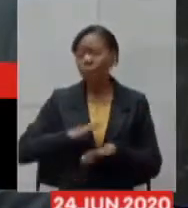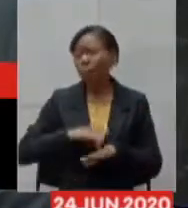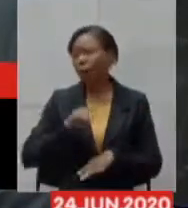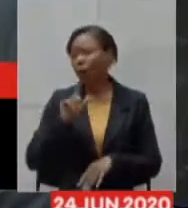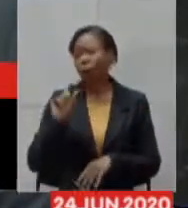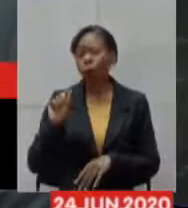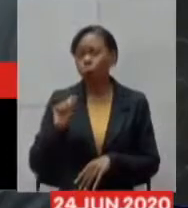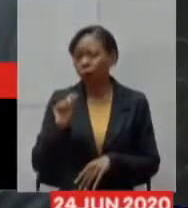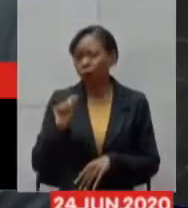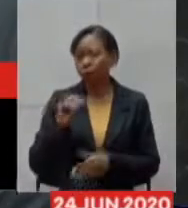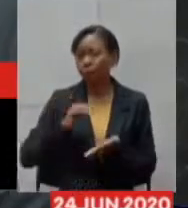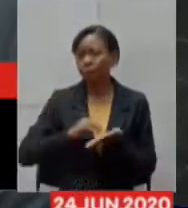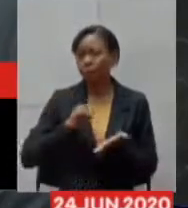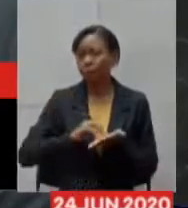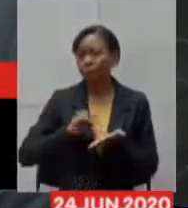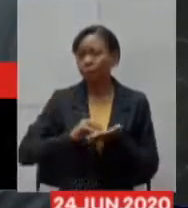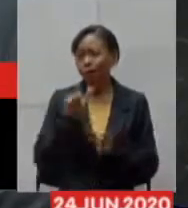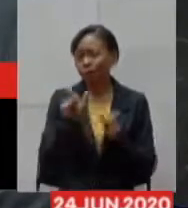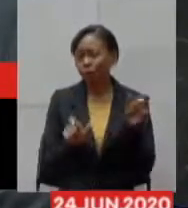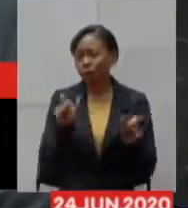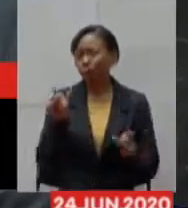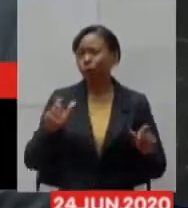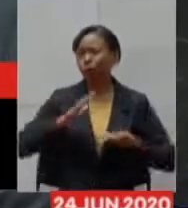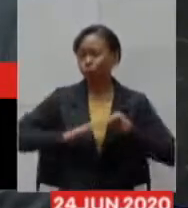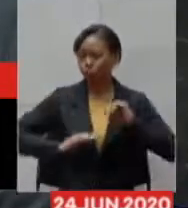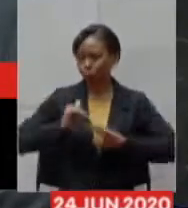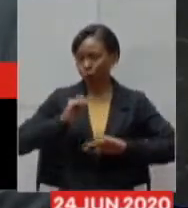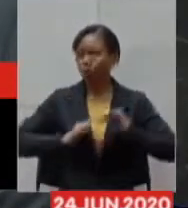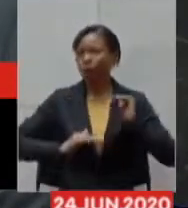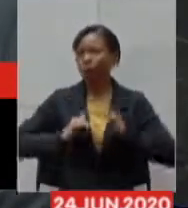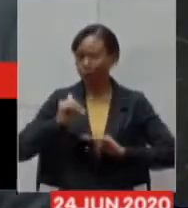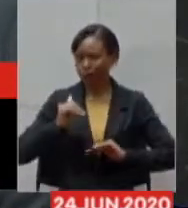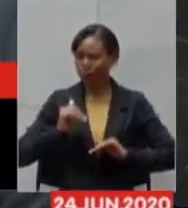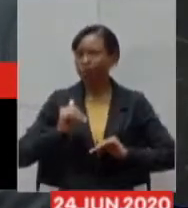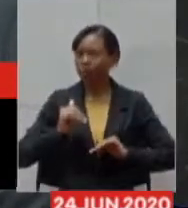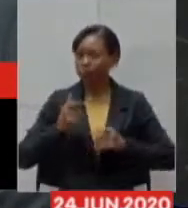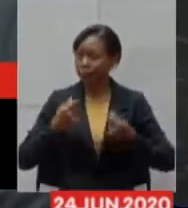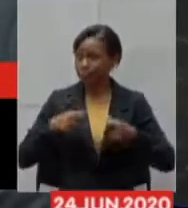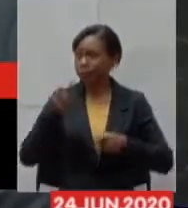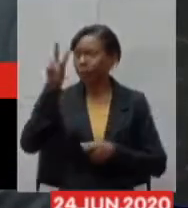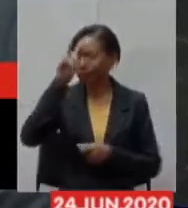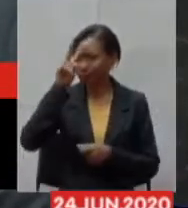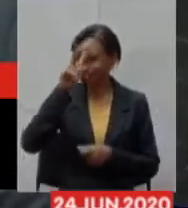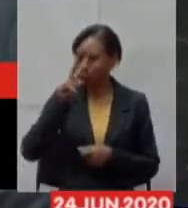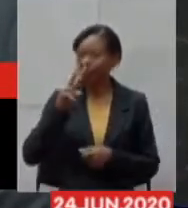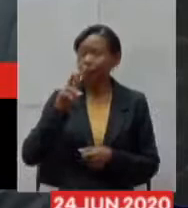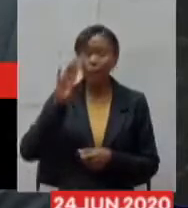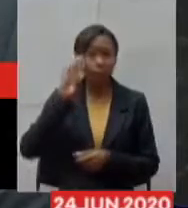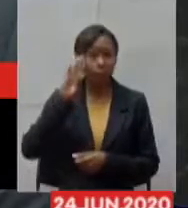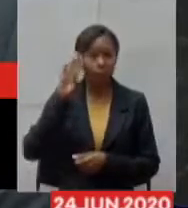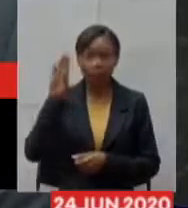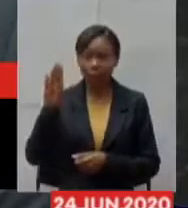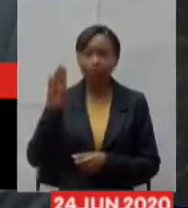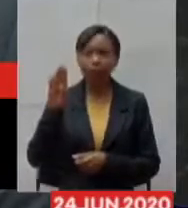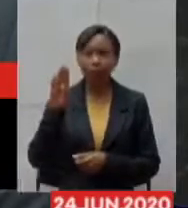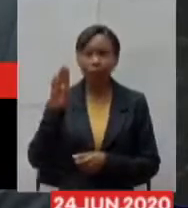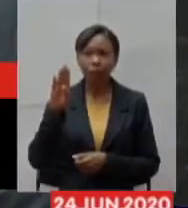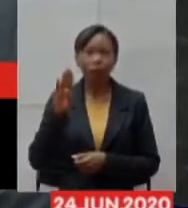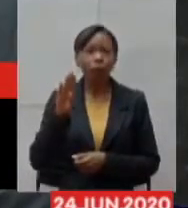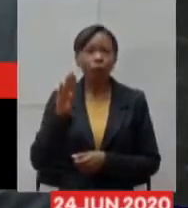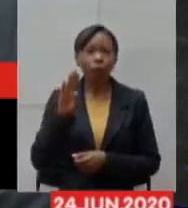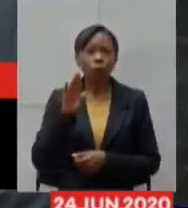se forma recurso humano da noite para o dia então nós temos que lembrar disso especificamente em relação a Muriaé eu queria